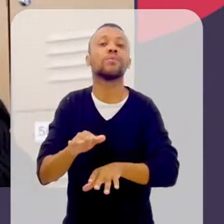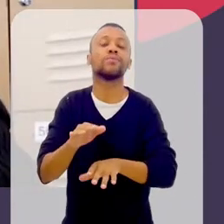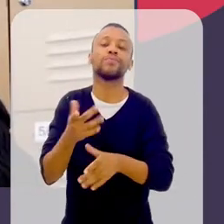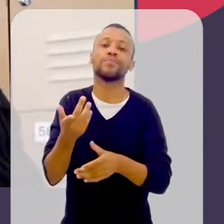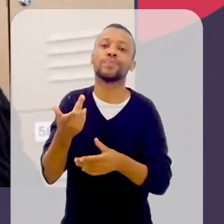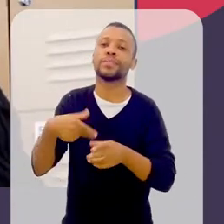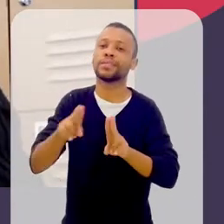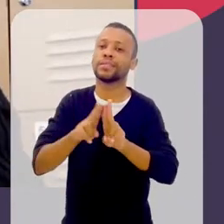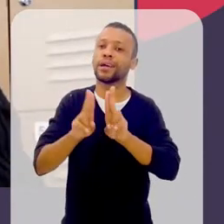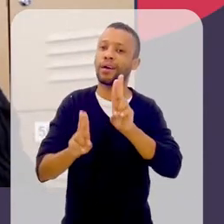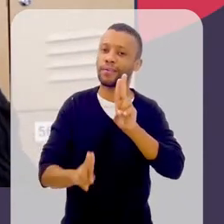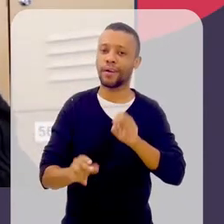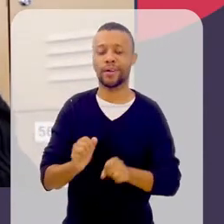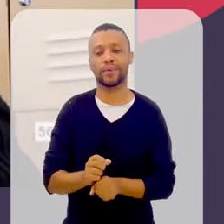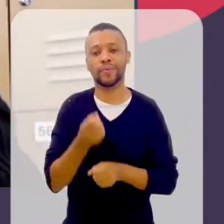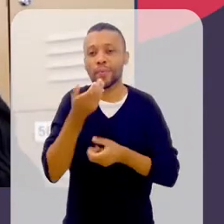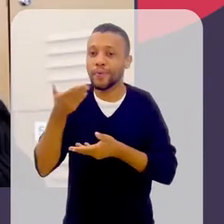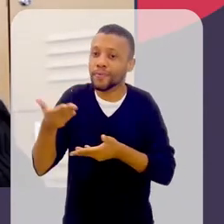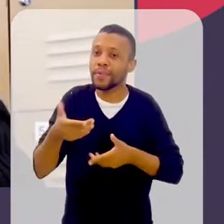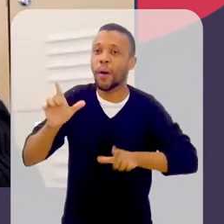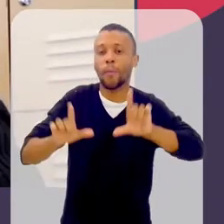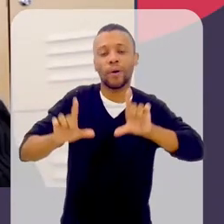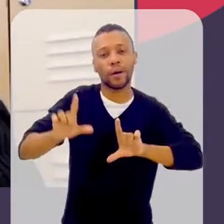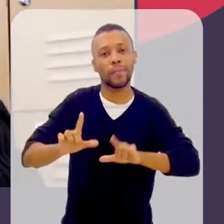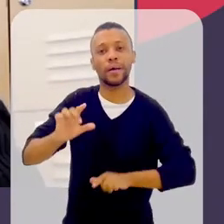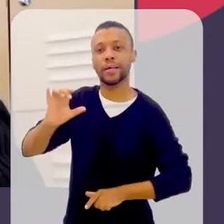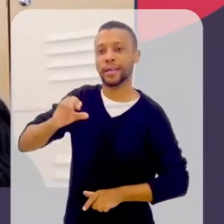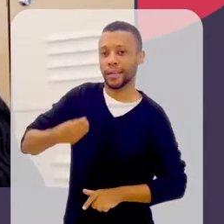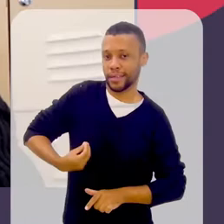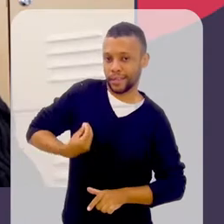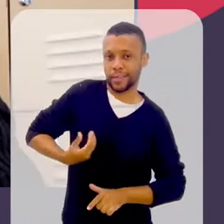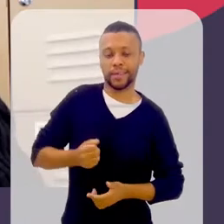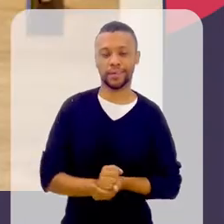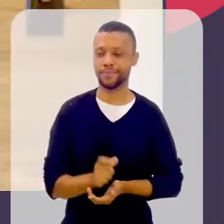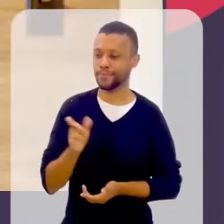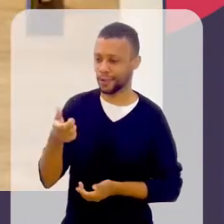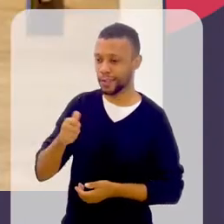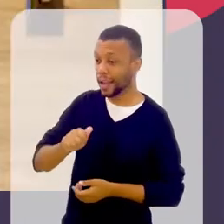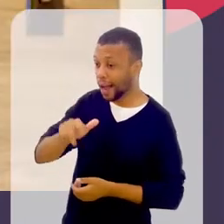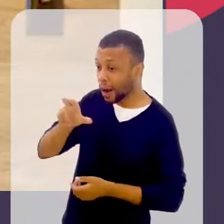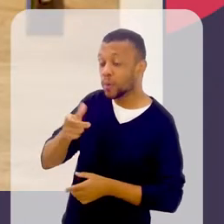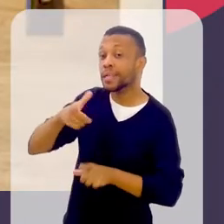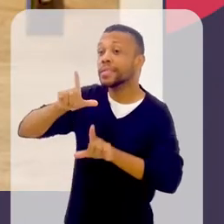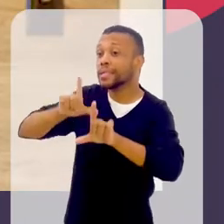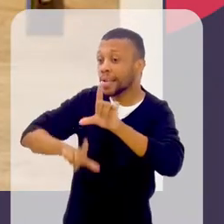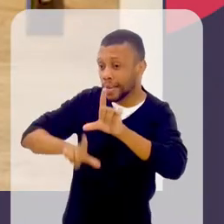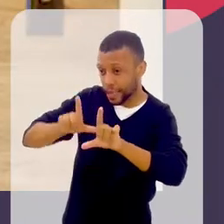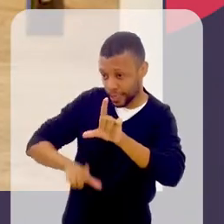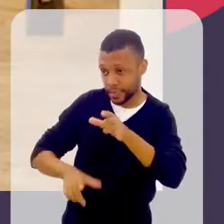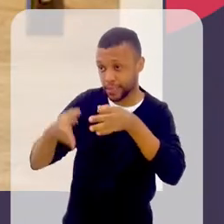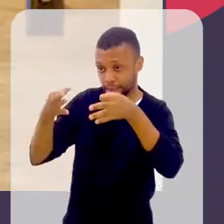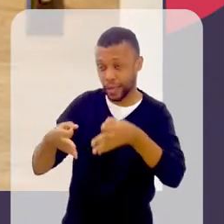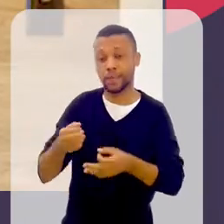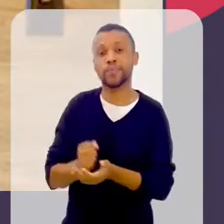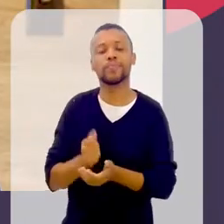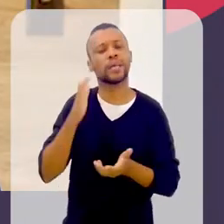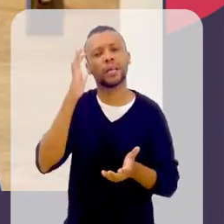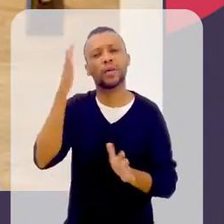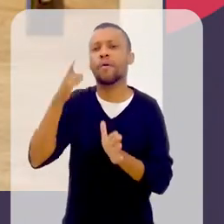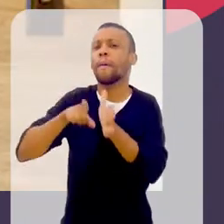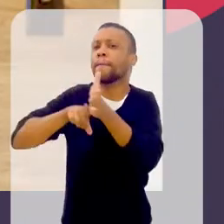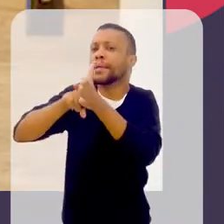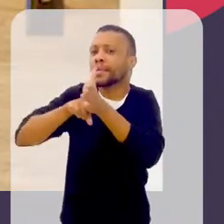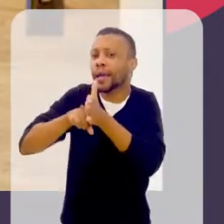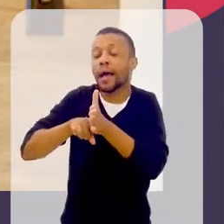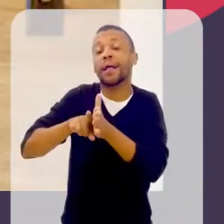Muito obrigada pela presença. Sejam bem-vindas ao Ciência e Existência. Yasmin, você é estudante de letras e